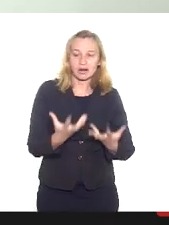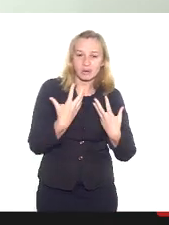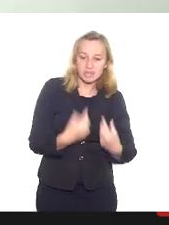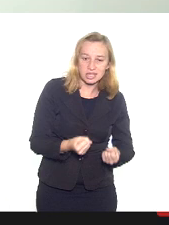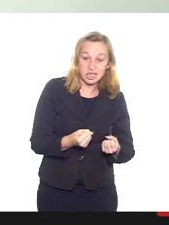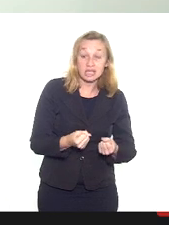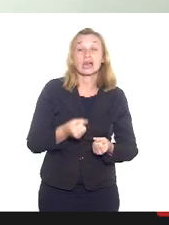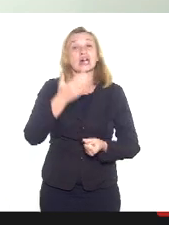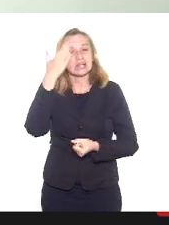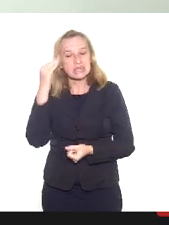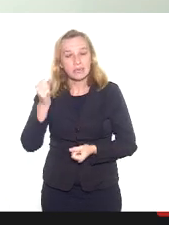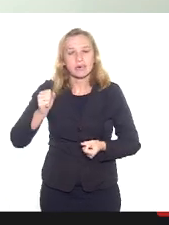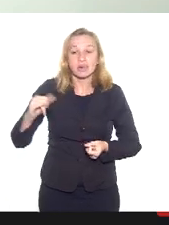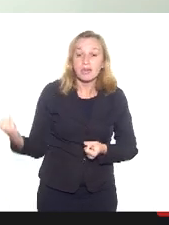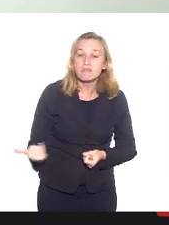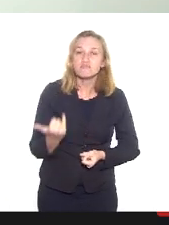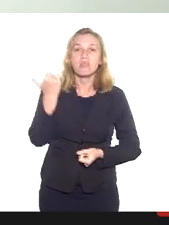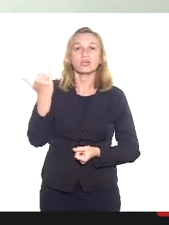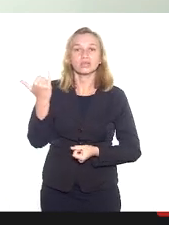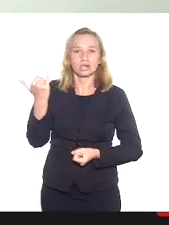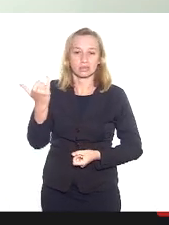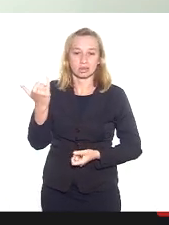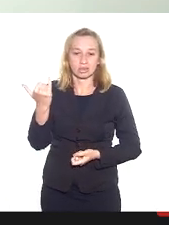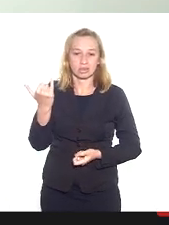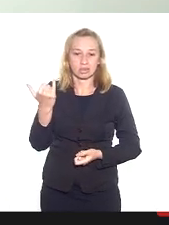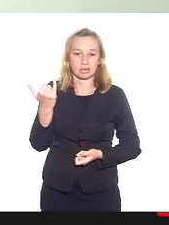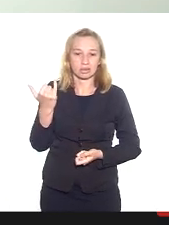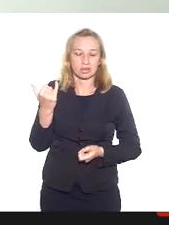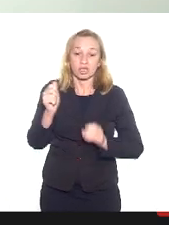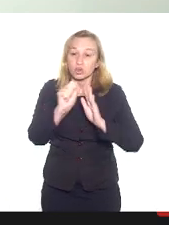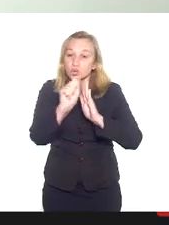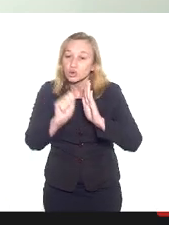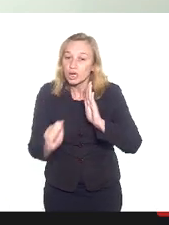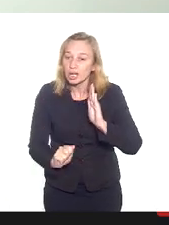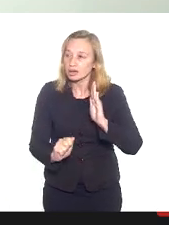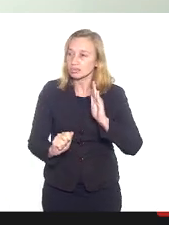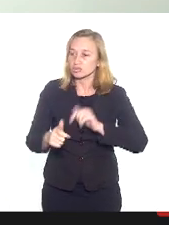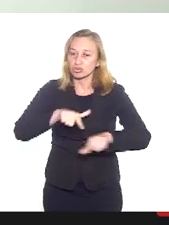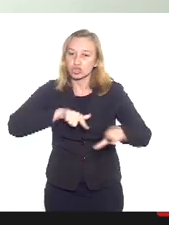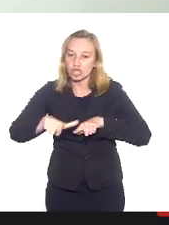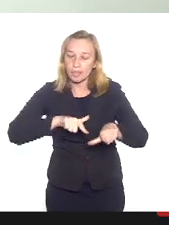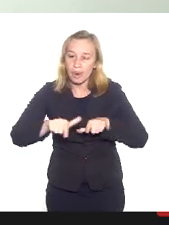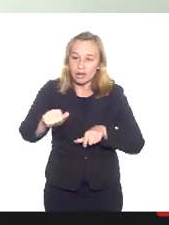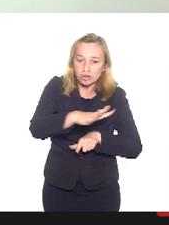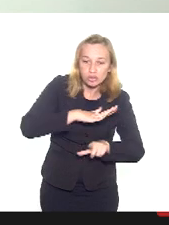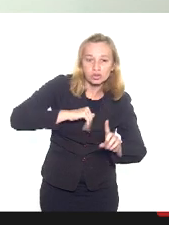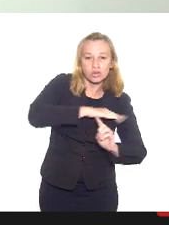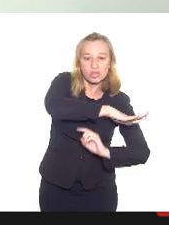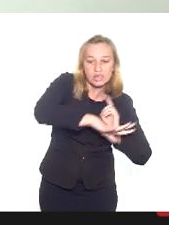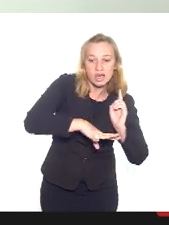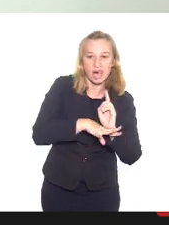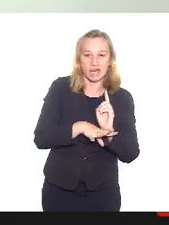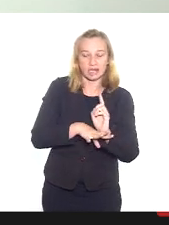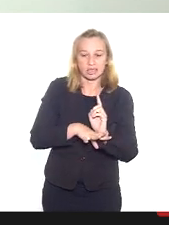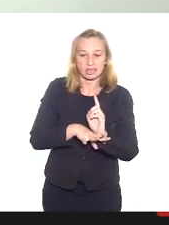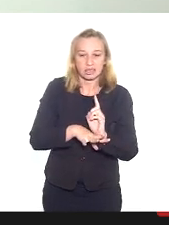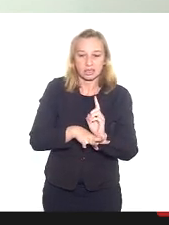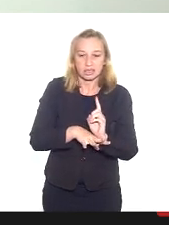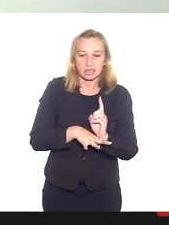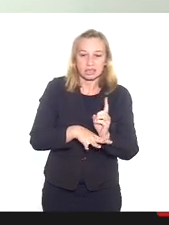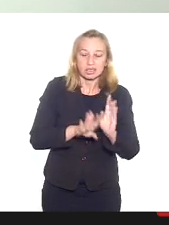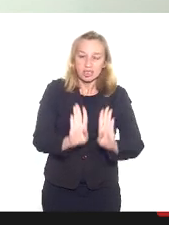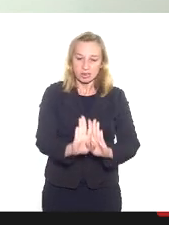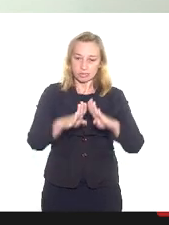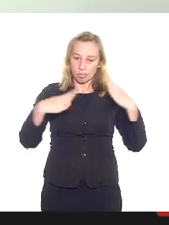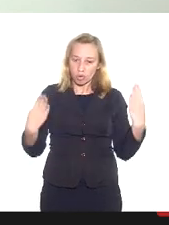a importância dos terreiros nos trabalhos sociais, na acolhida, nas portas